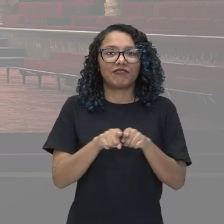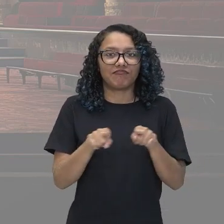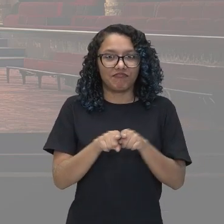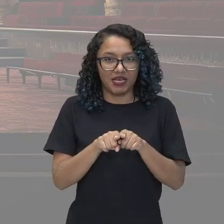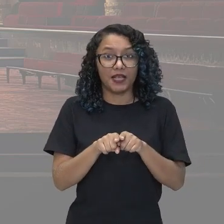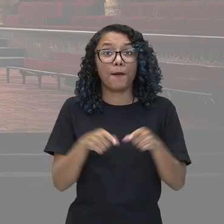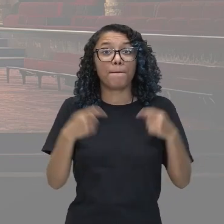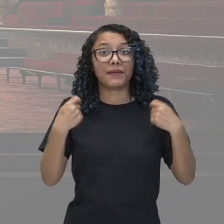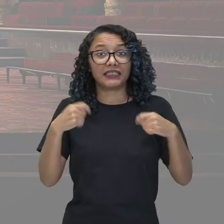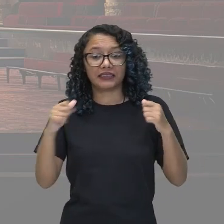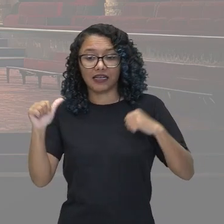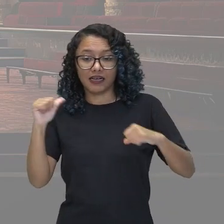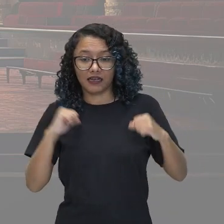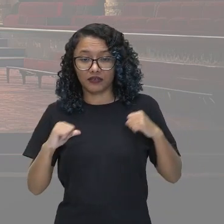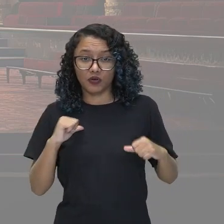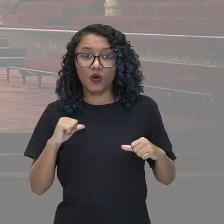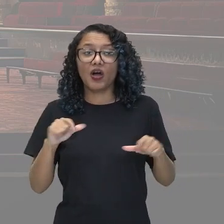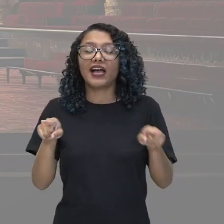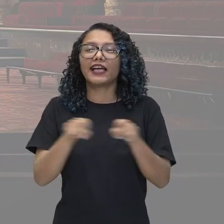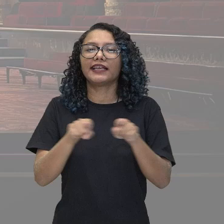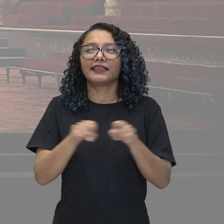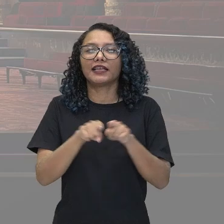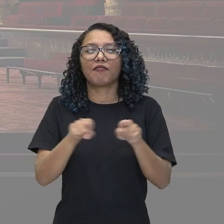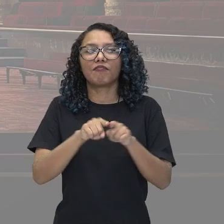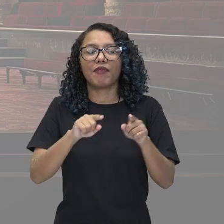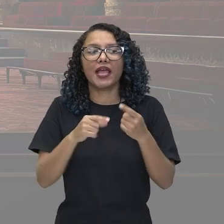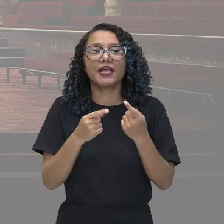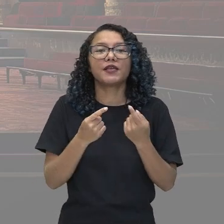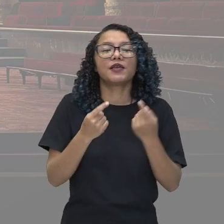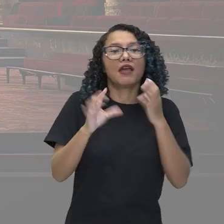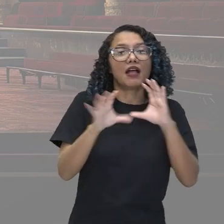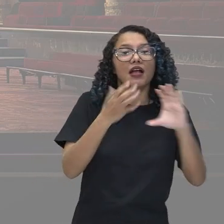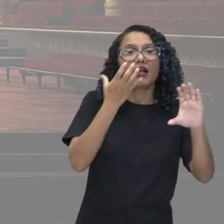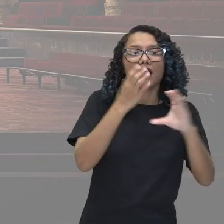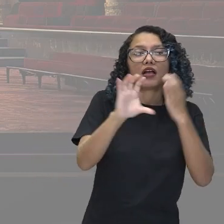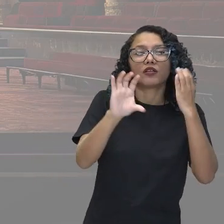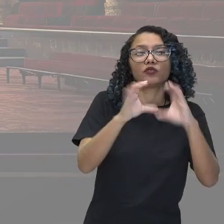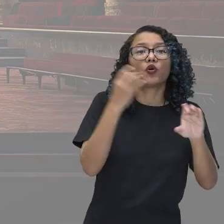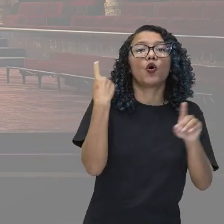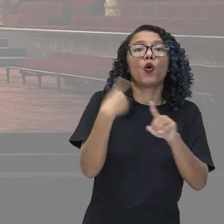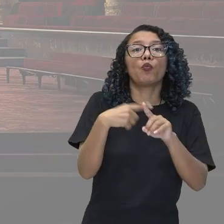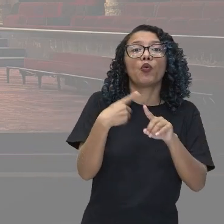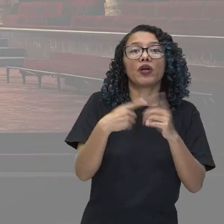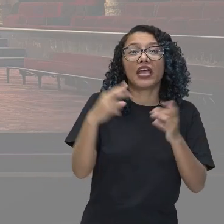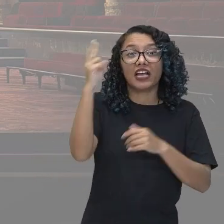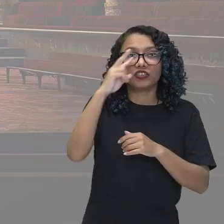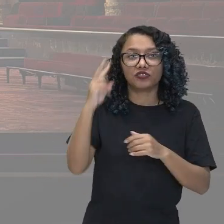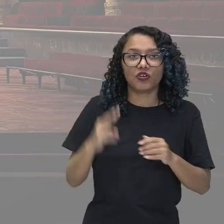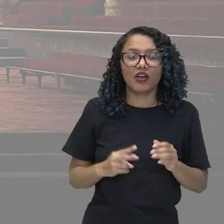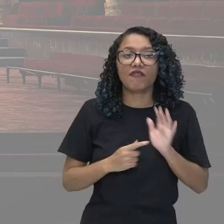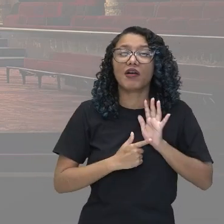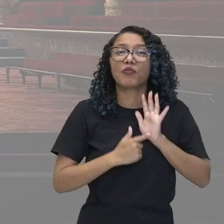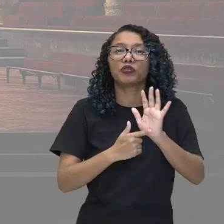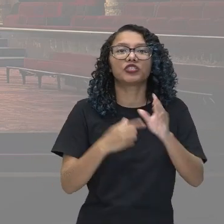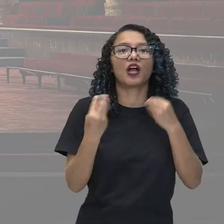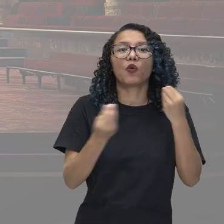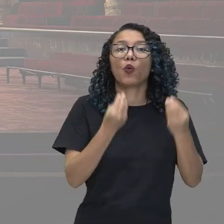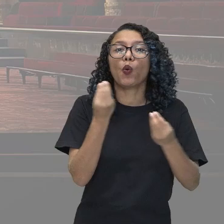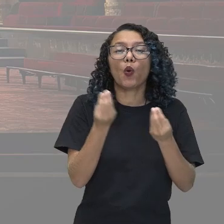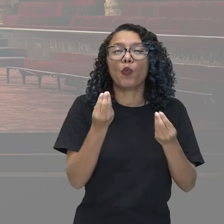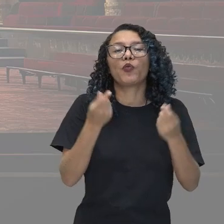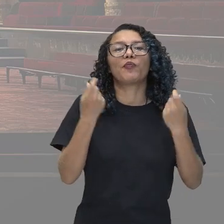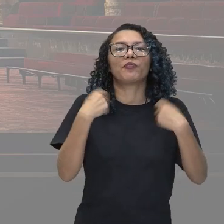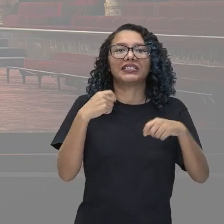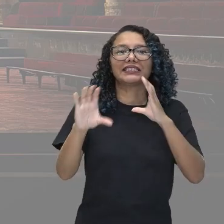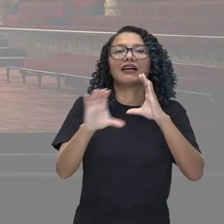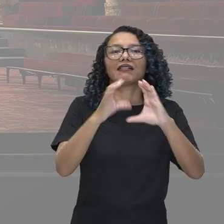cantores, porque eles vão interpretar a história através da música. E não só cantar,